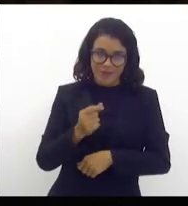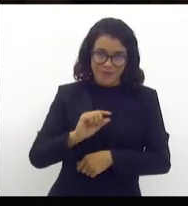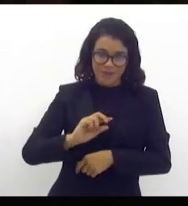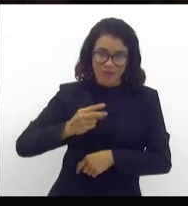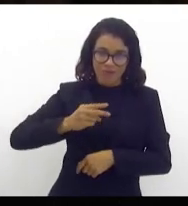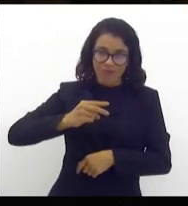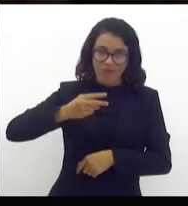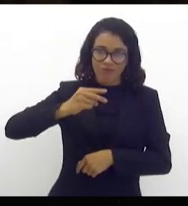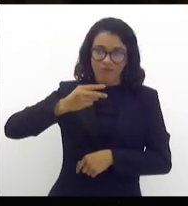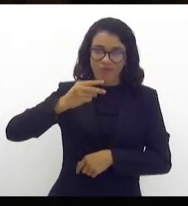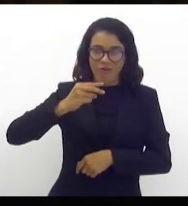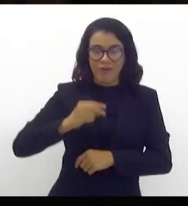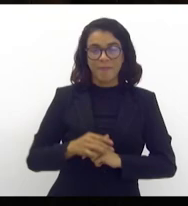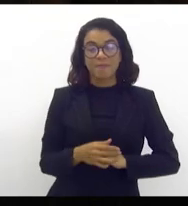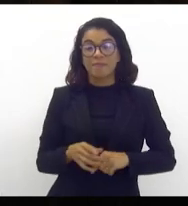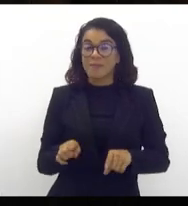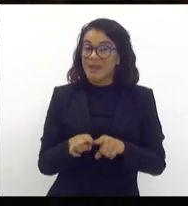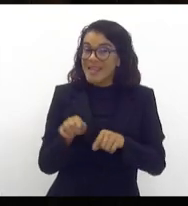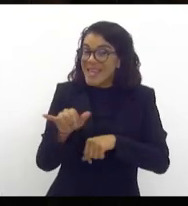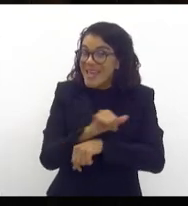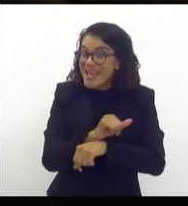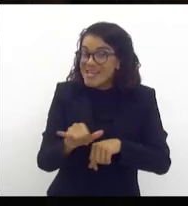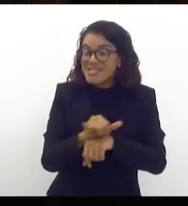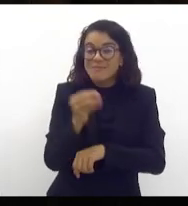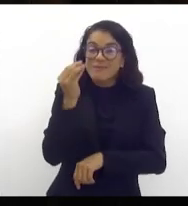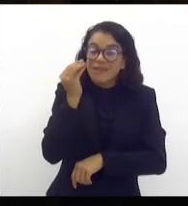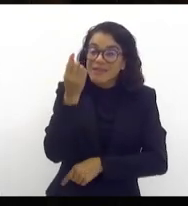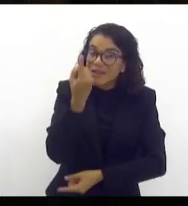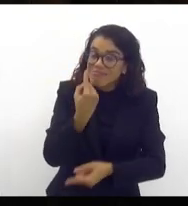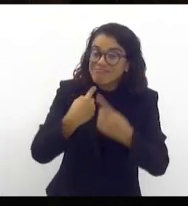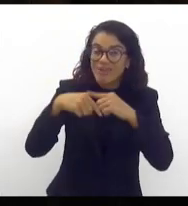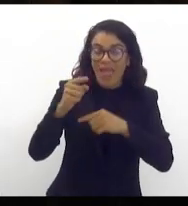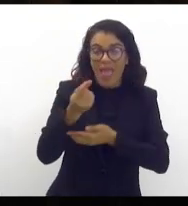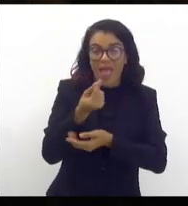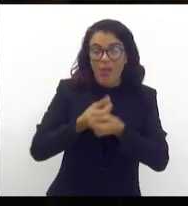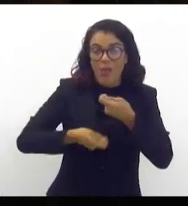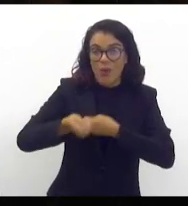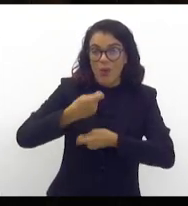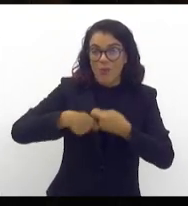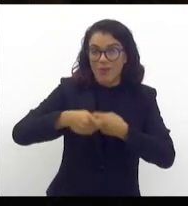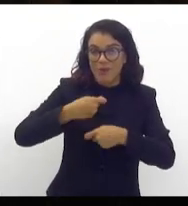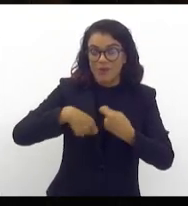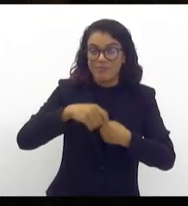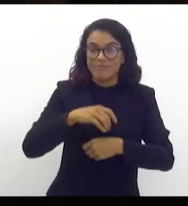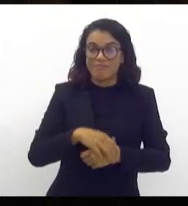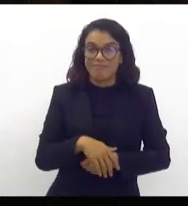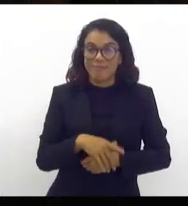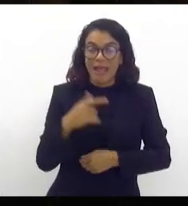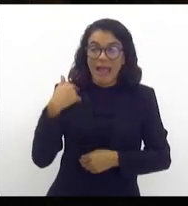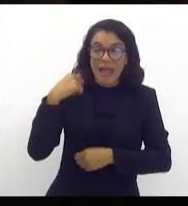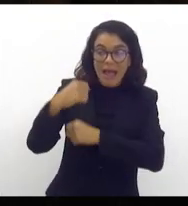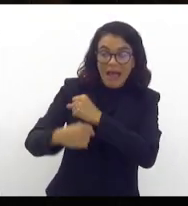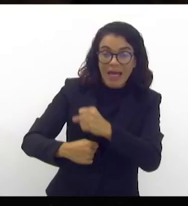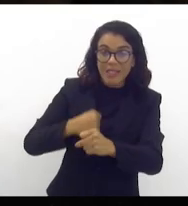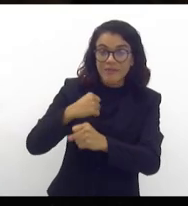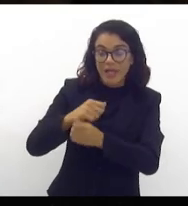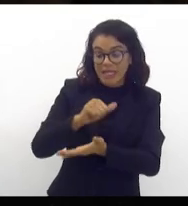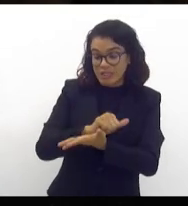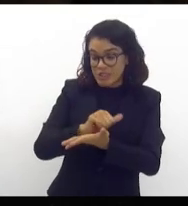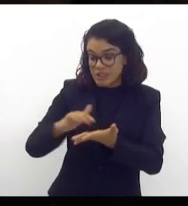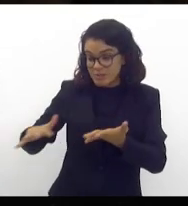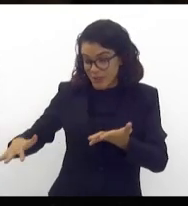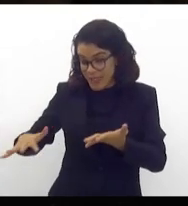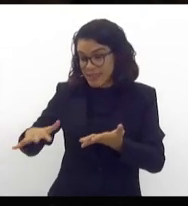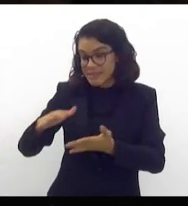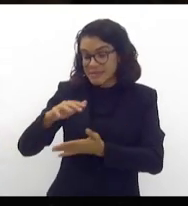da dívida em regime de recuperação fiscal. O saldo para o ano que vem é que as despesas serão